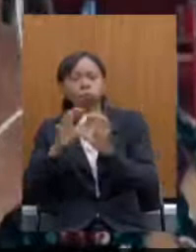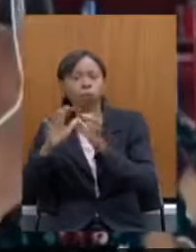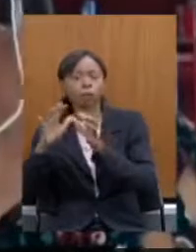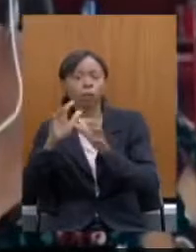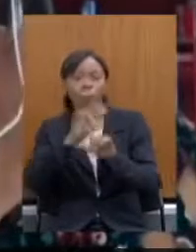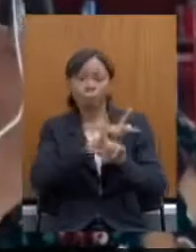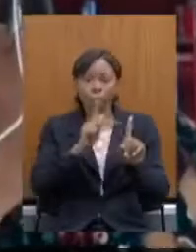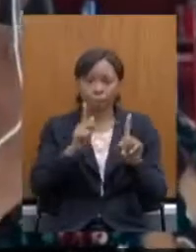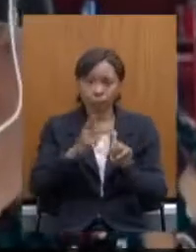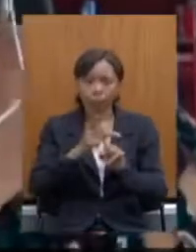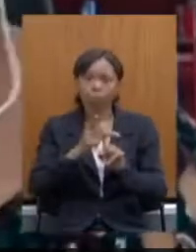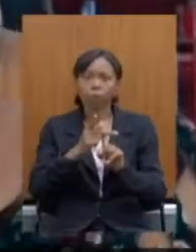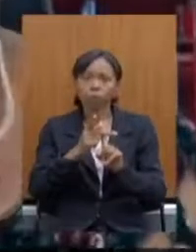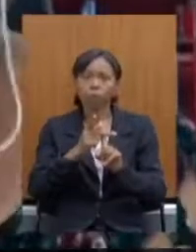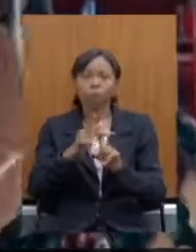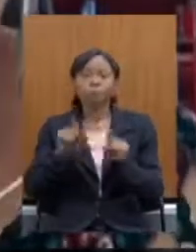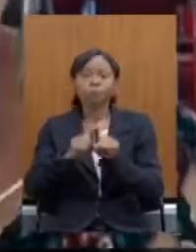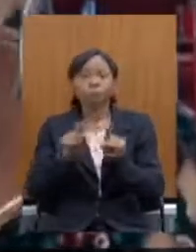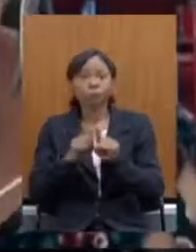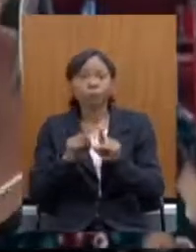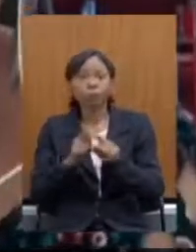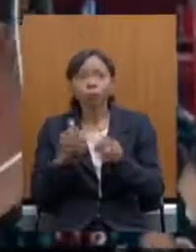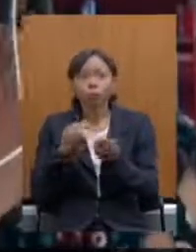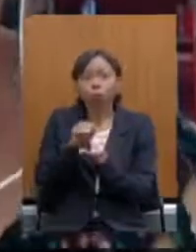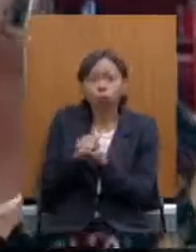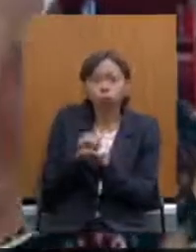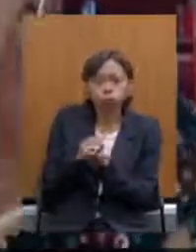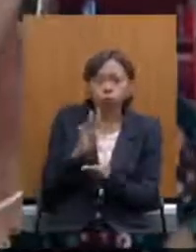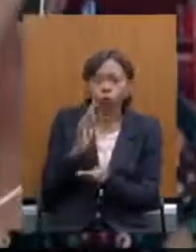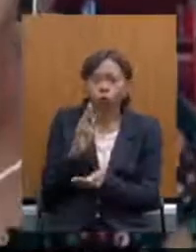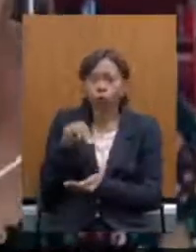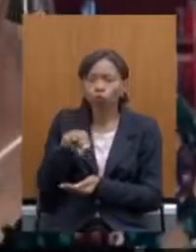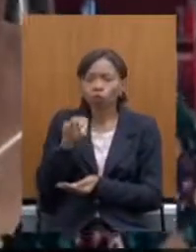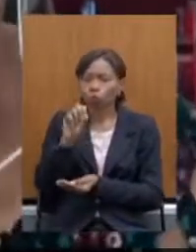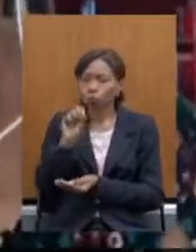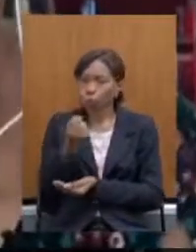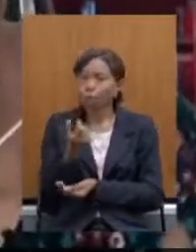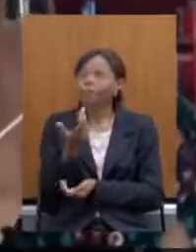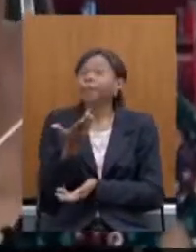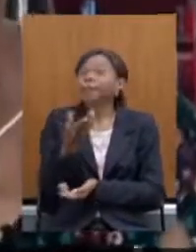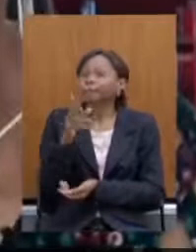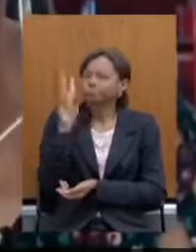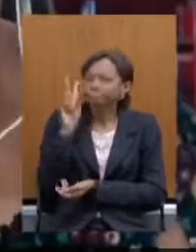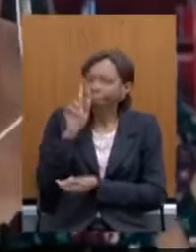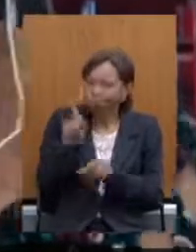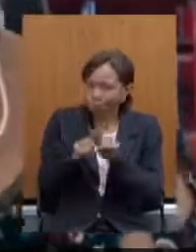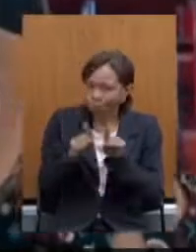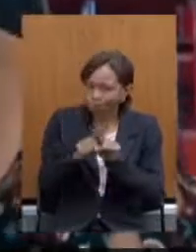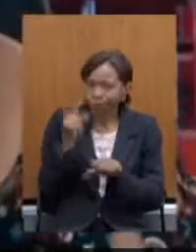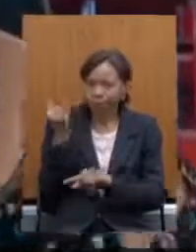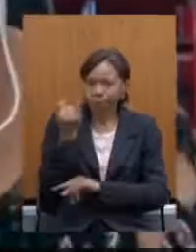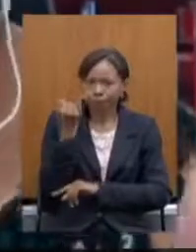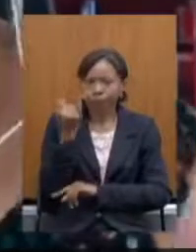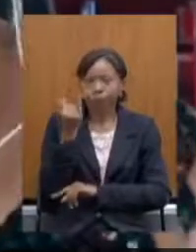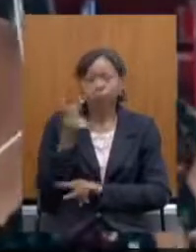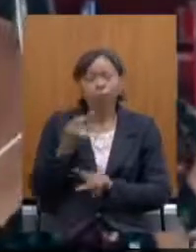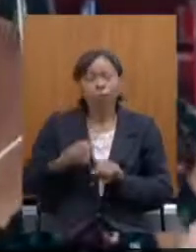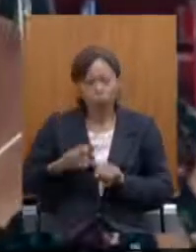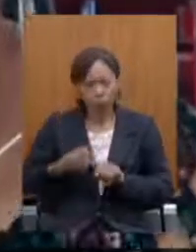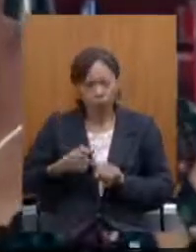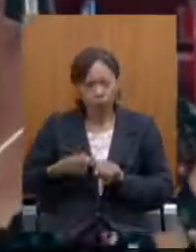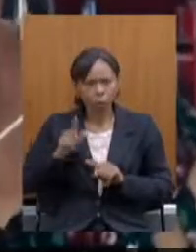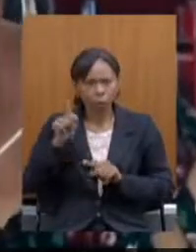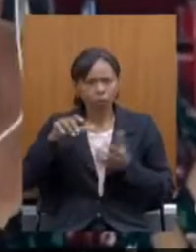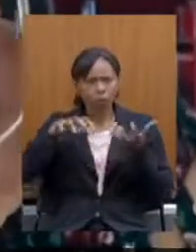Previdência sobre a questão dos fundos e lembrando que é muito importante também porque no